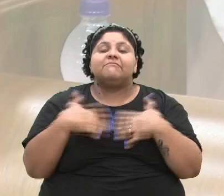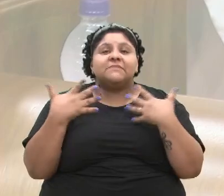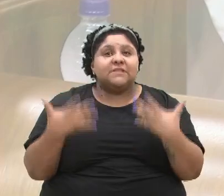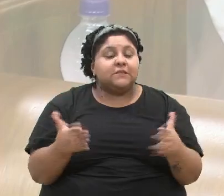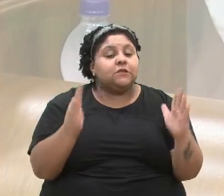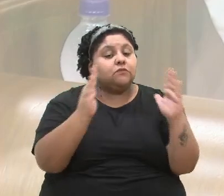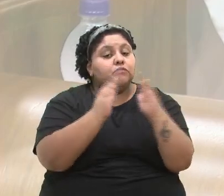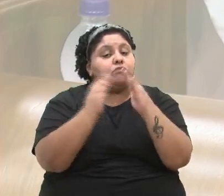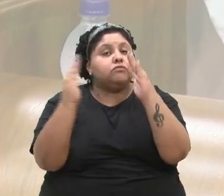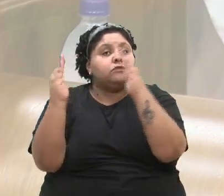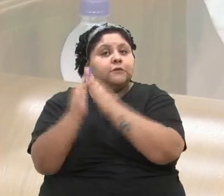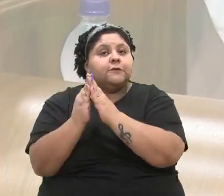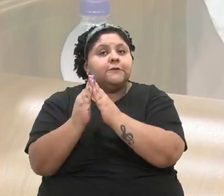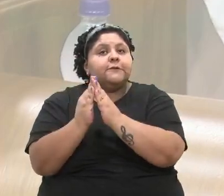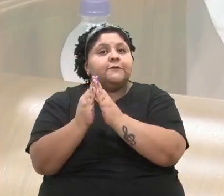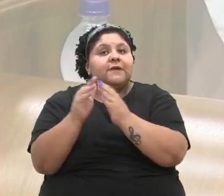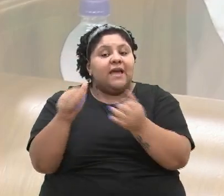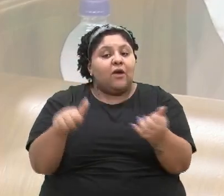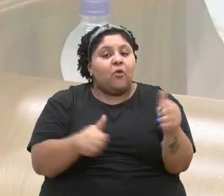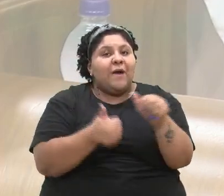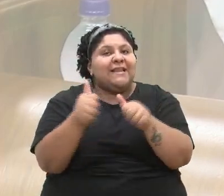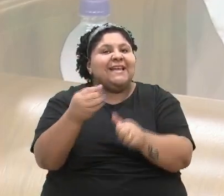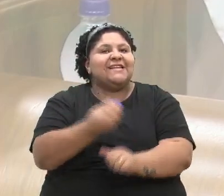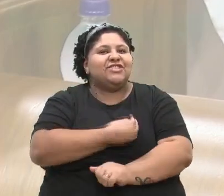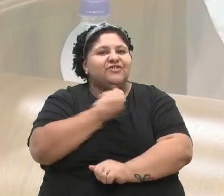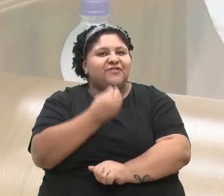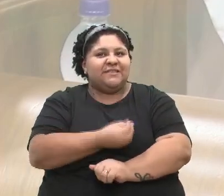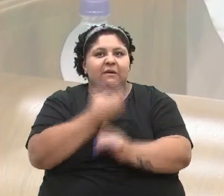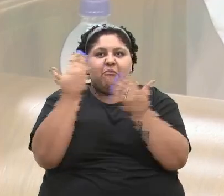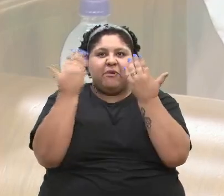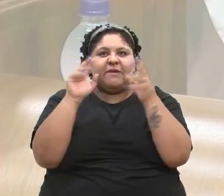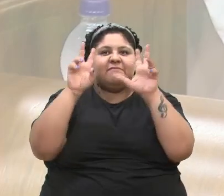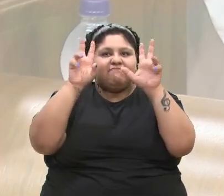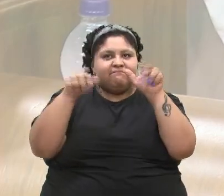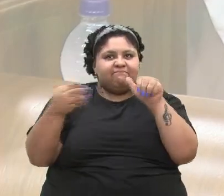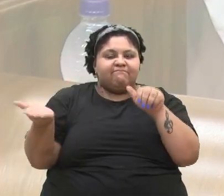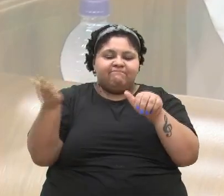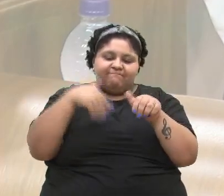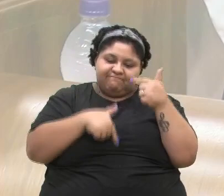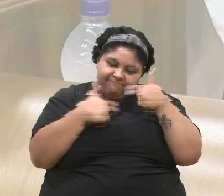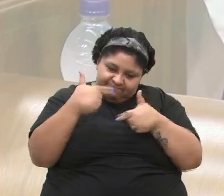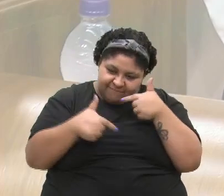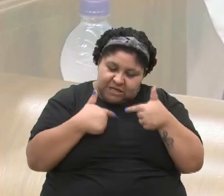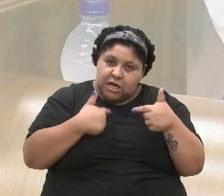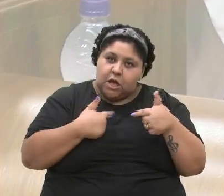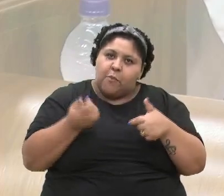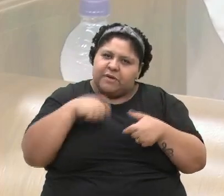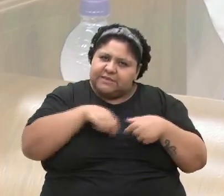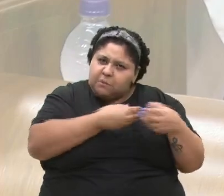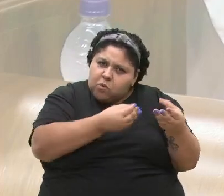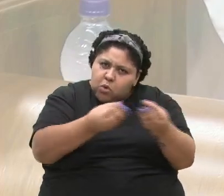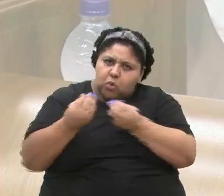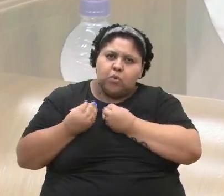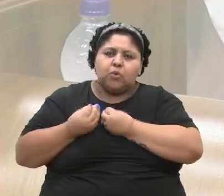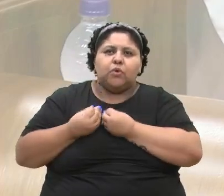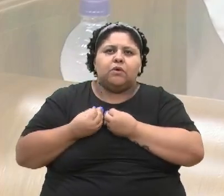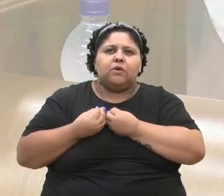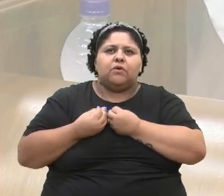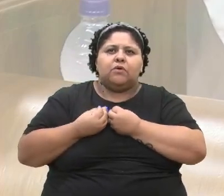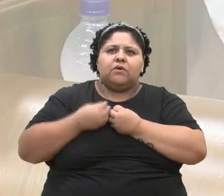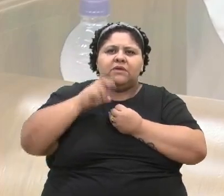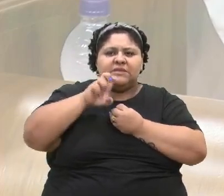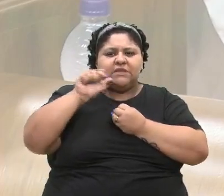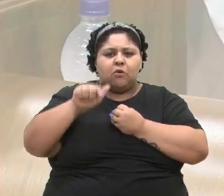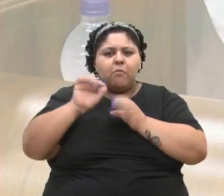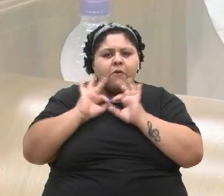moradia é dignidade. Parabéns pelo tema. Vamos trabalhar, que precisamos muito ainda. Deve ter mais de 5